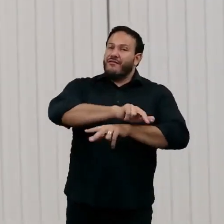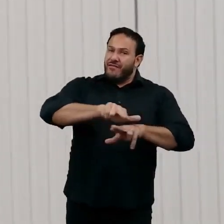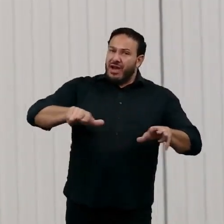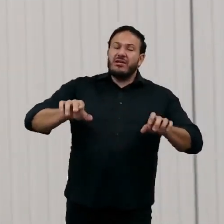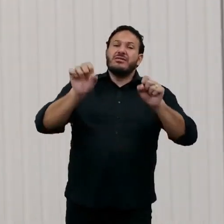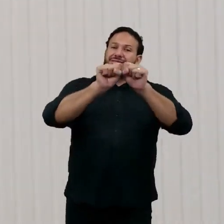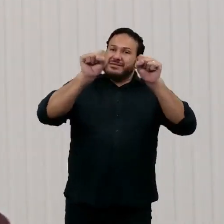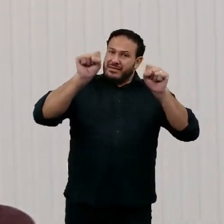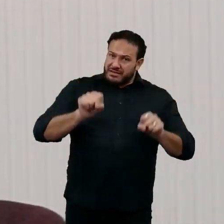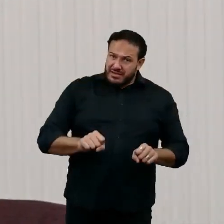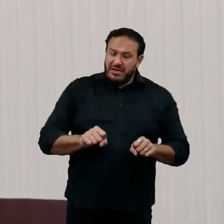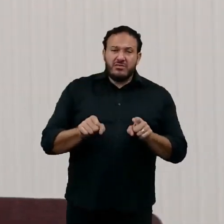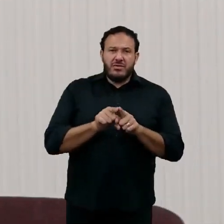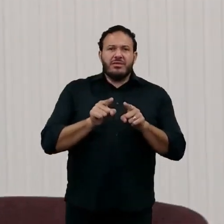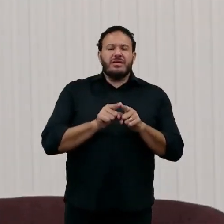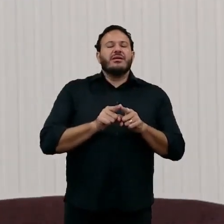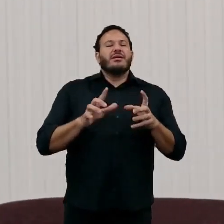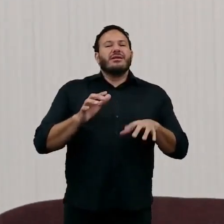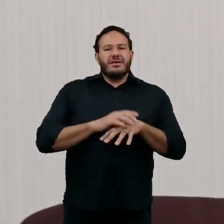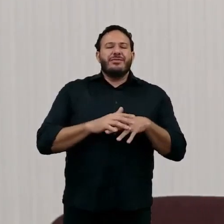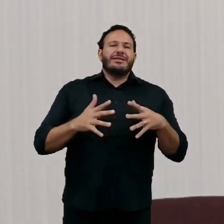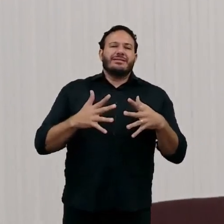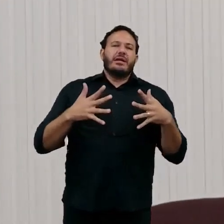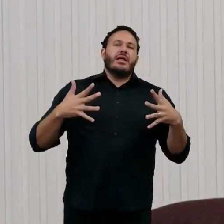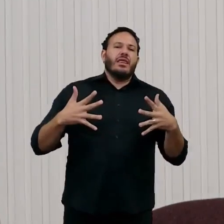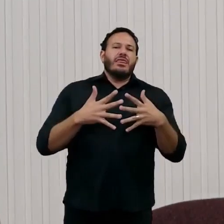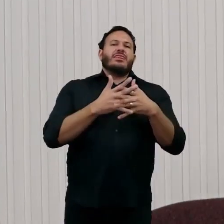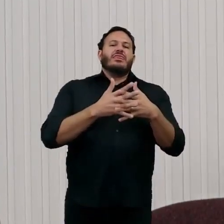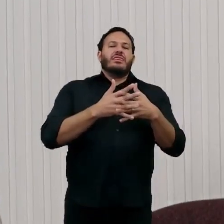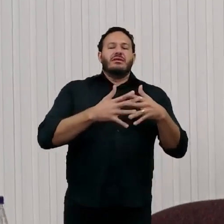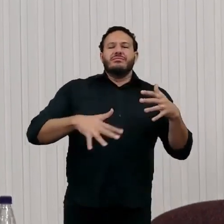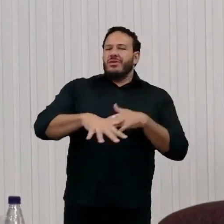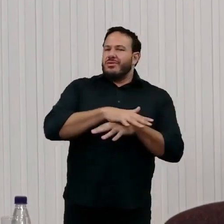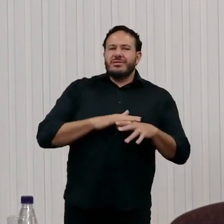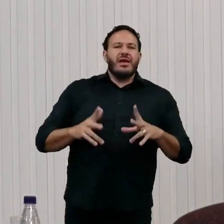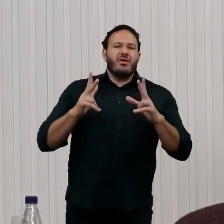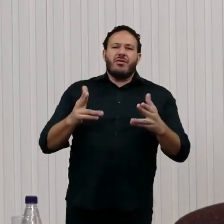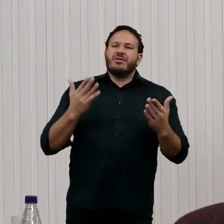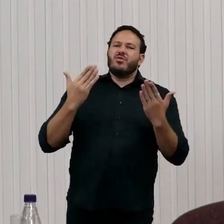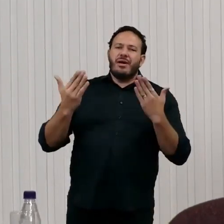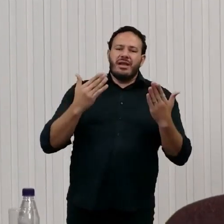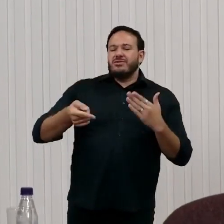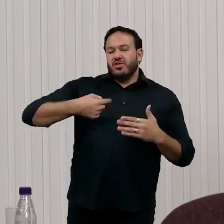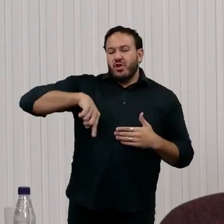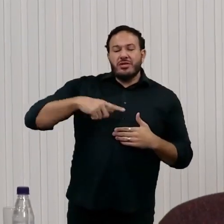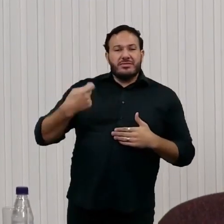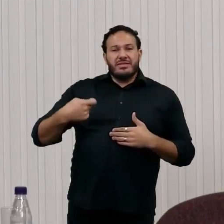e a ferrugem começa a entrar na caixa de câmbio é como se fosse isso e é isso que nós precisamos liberar.